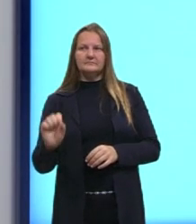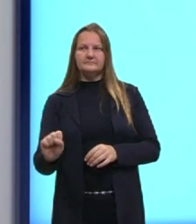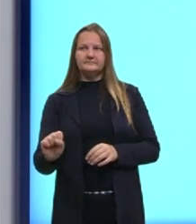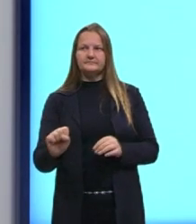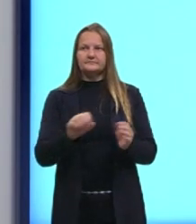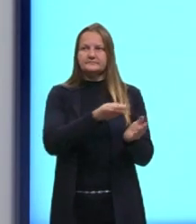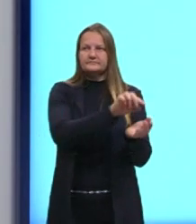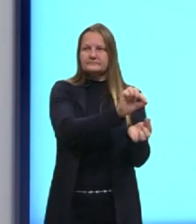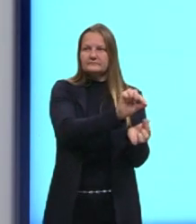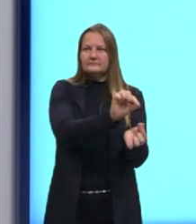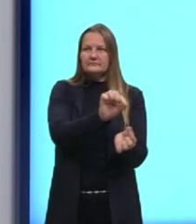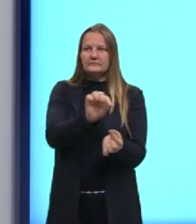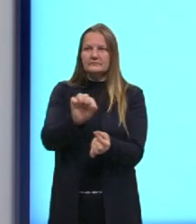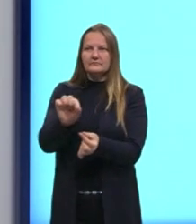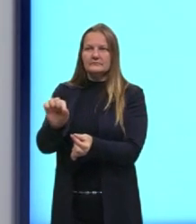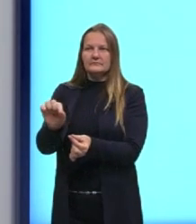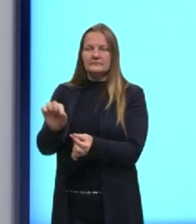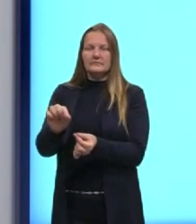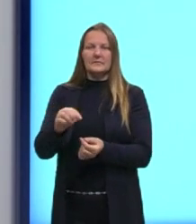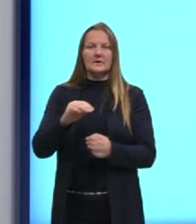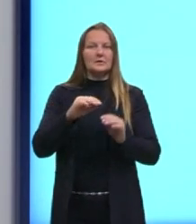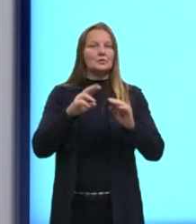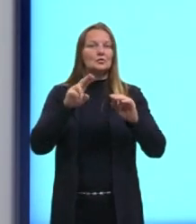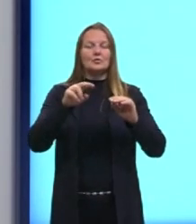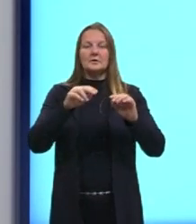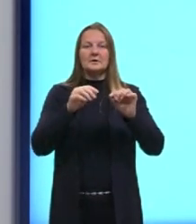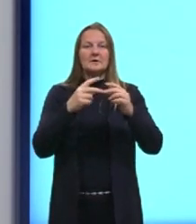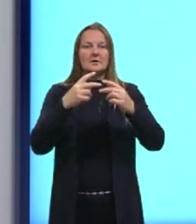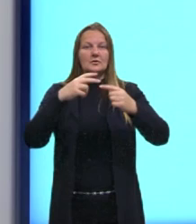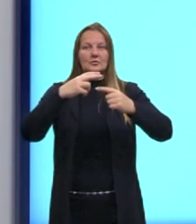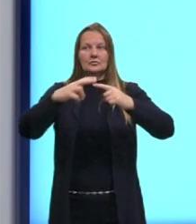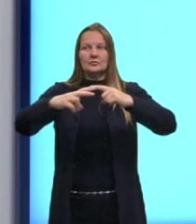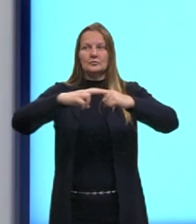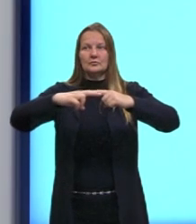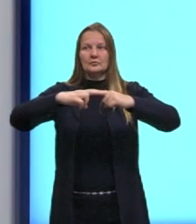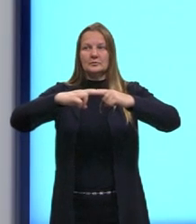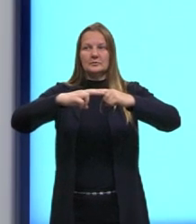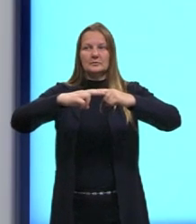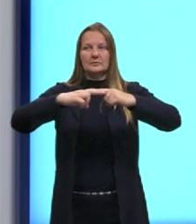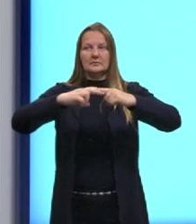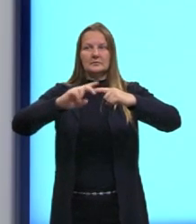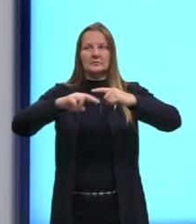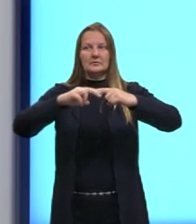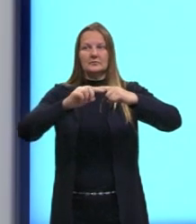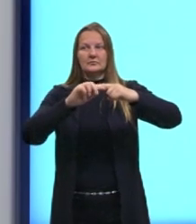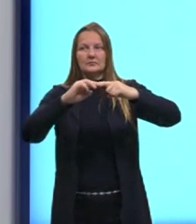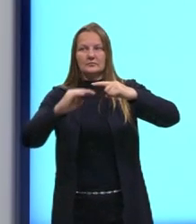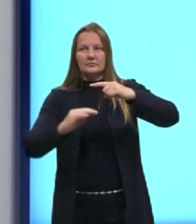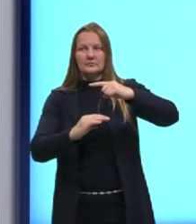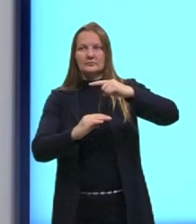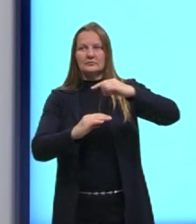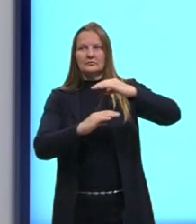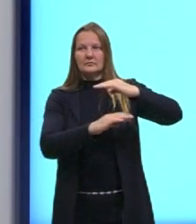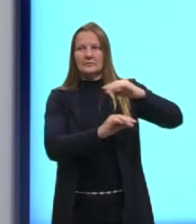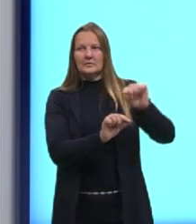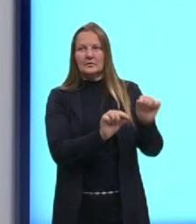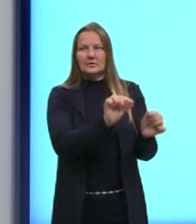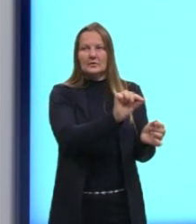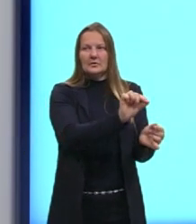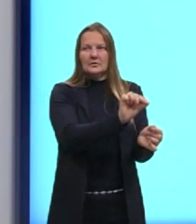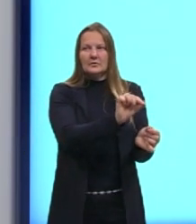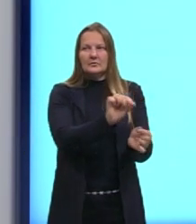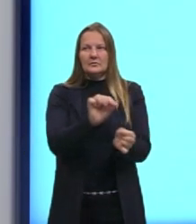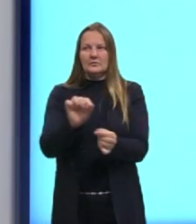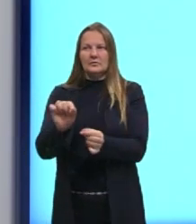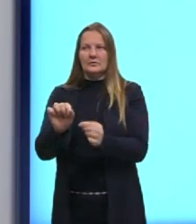estão duas linhas distintas, né? Não são ali retas coincidentes, são diferentes, mas elas possuem mesma